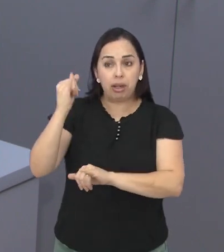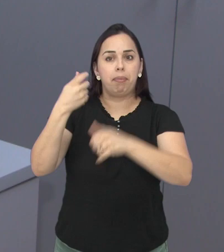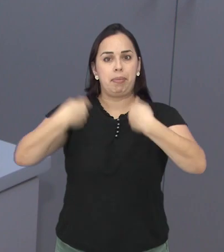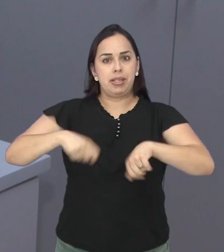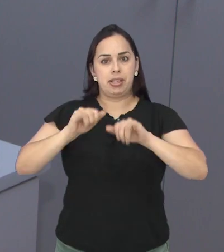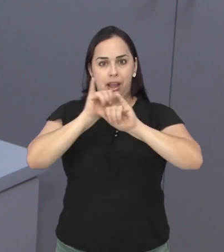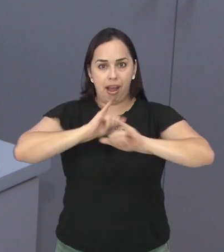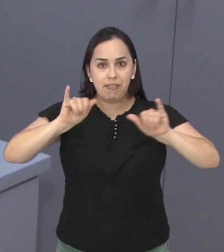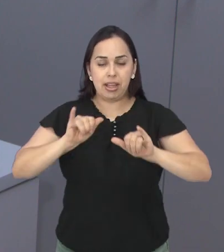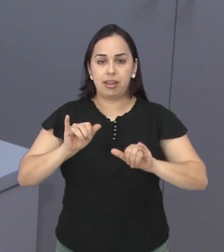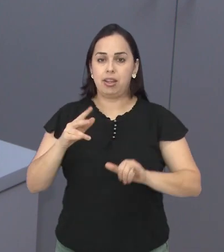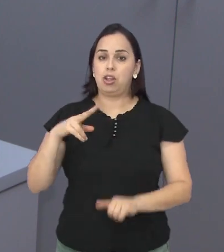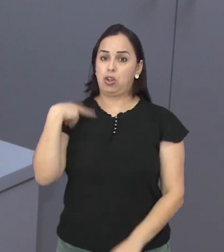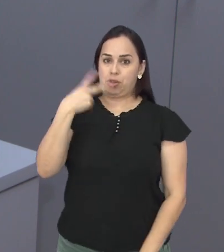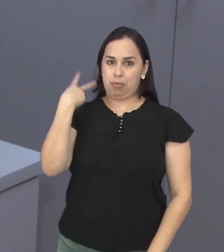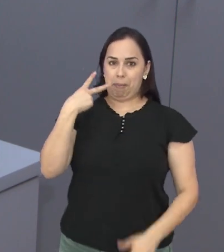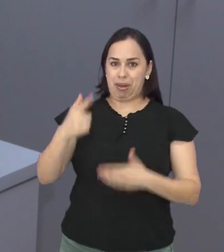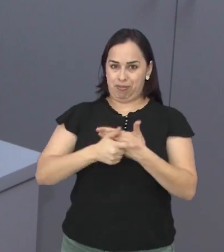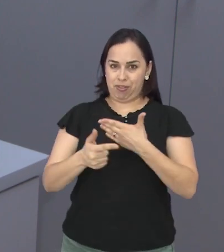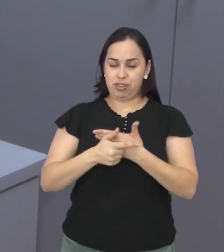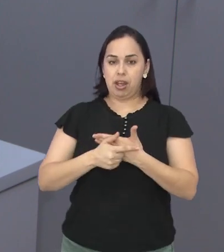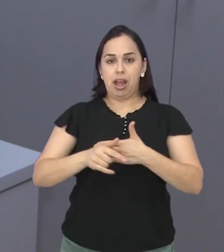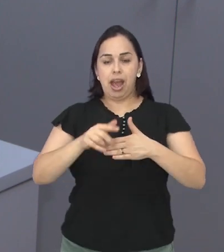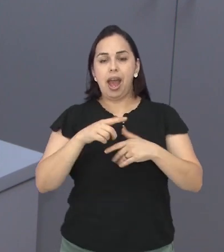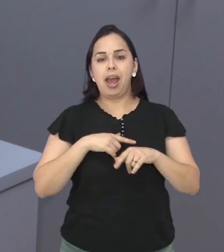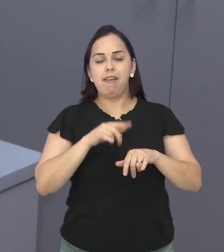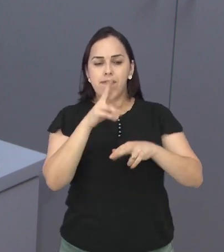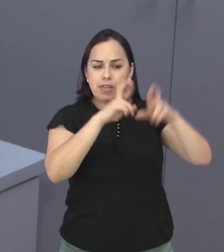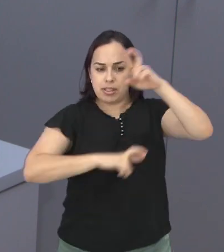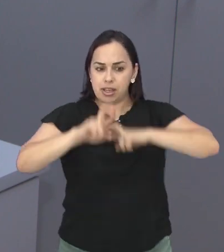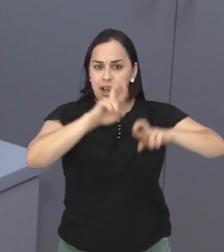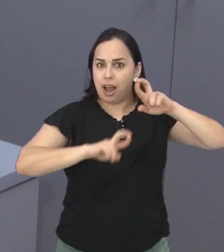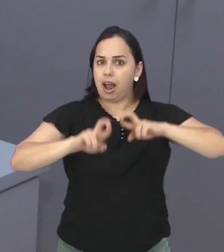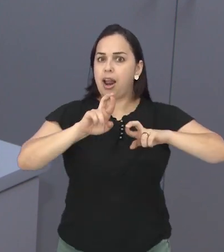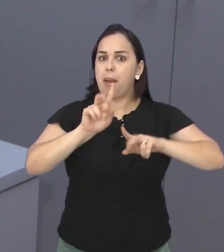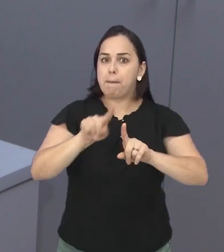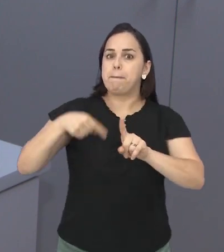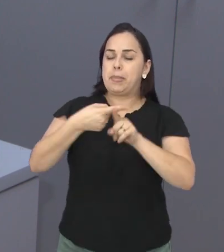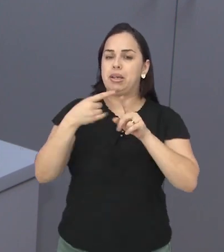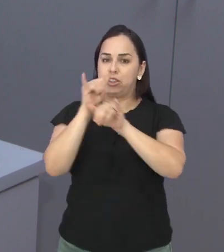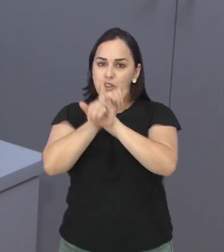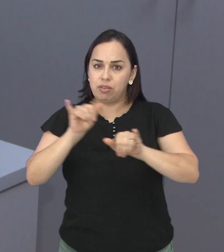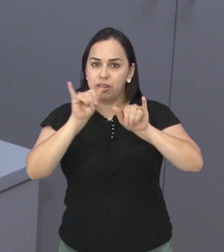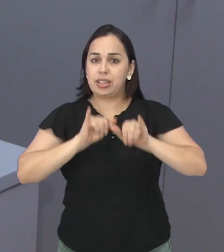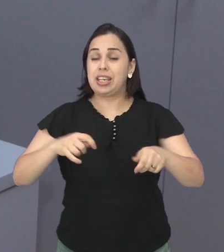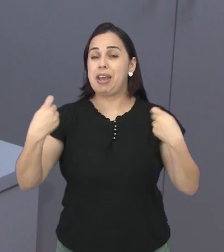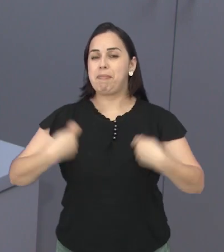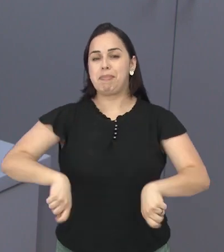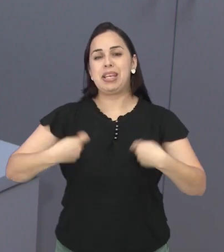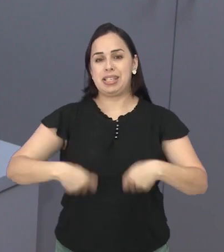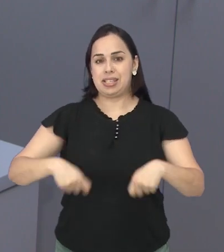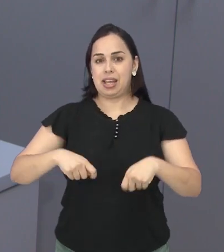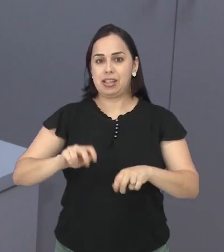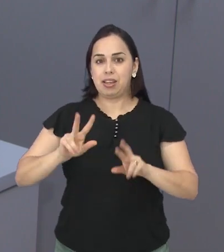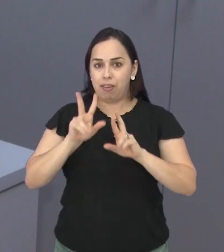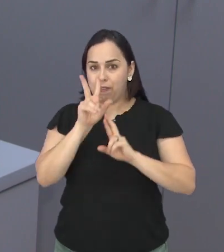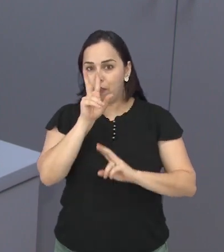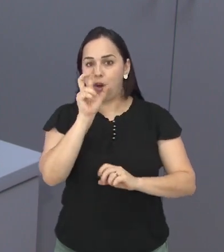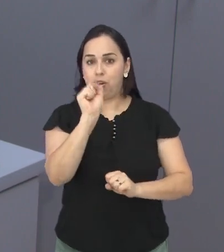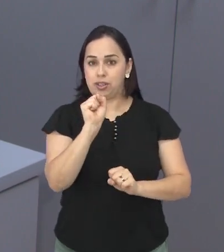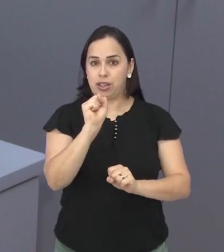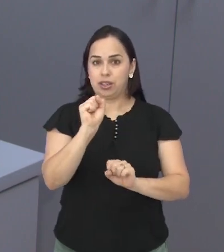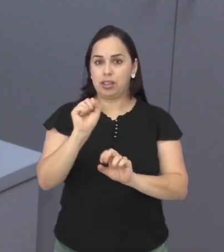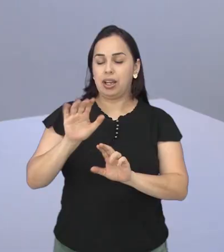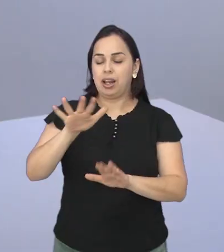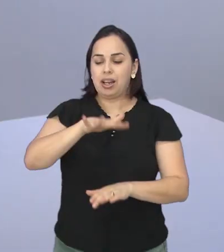que é o nosso papel fiscalizar e ajudar inclusive a divulgar que é necessário e é importante fortalecer